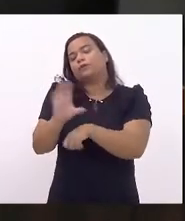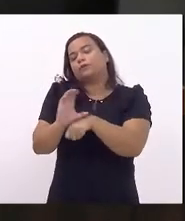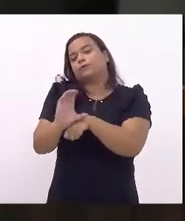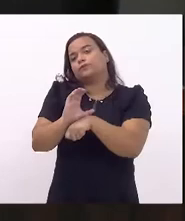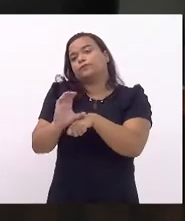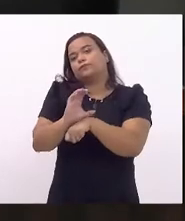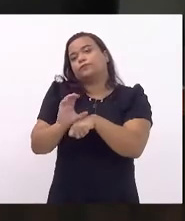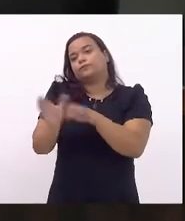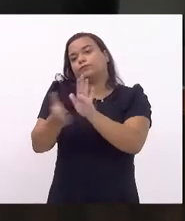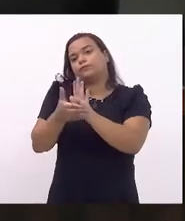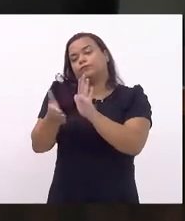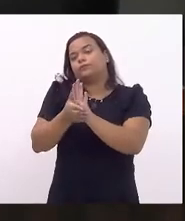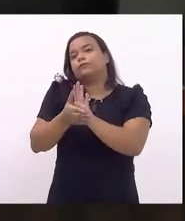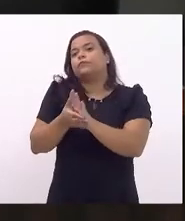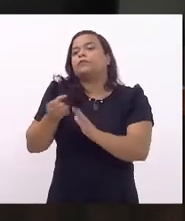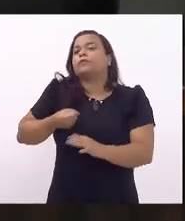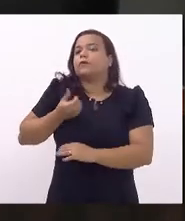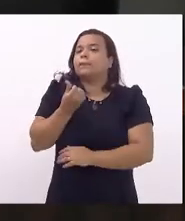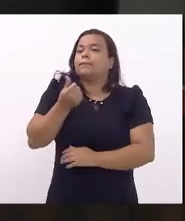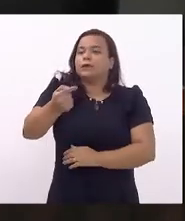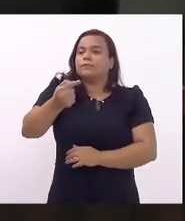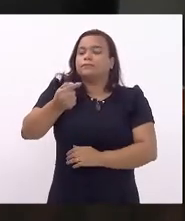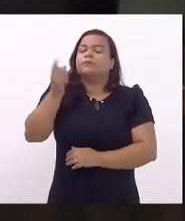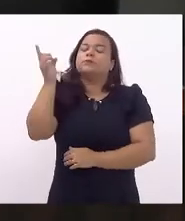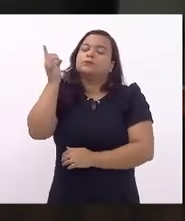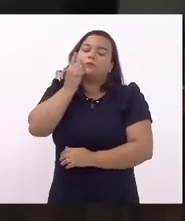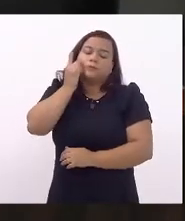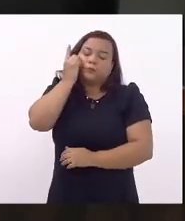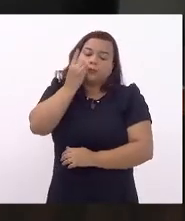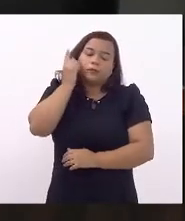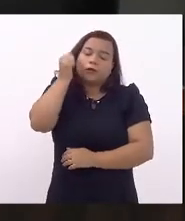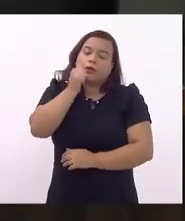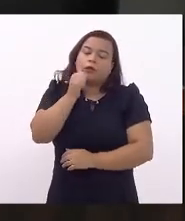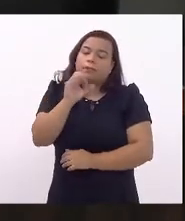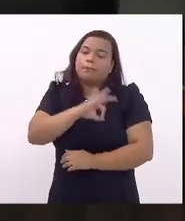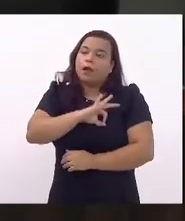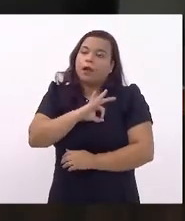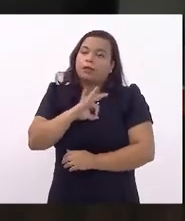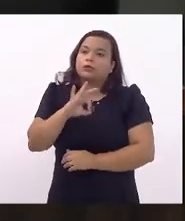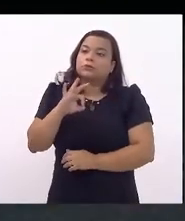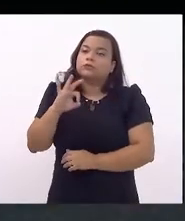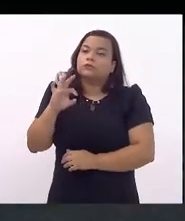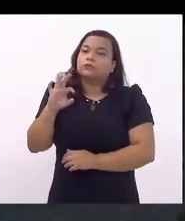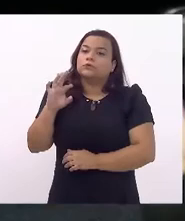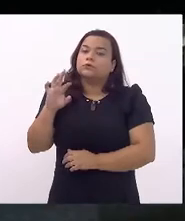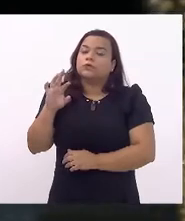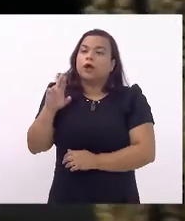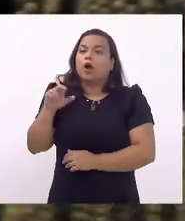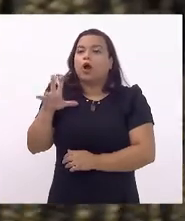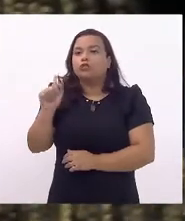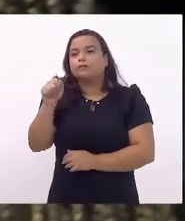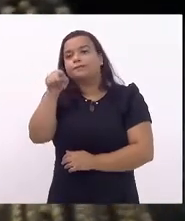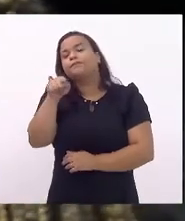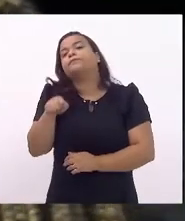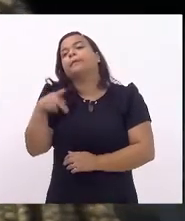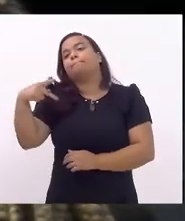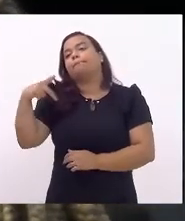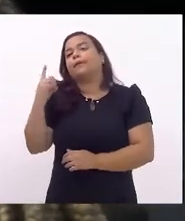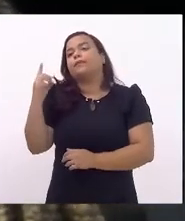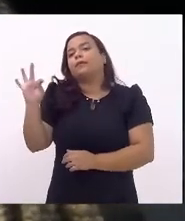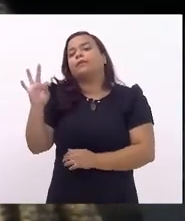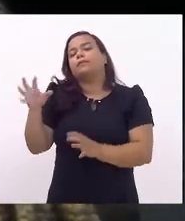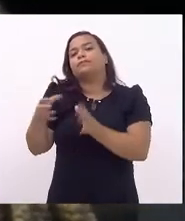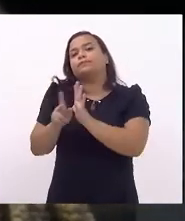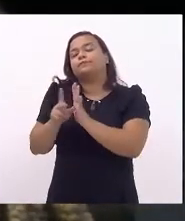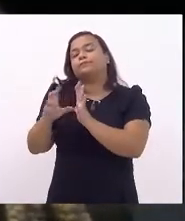proposta de emenda condicional número 67, deputada Marta Rocha pelo PDT. Presidente, em primeiro lugar, eu quero saudar aqui